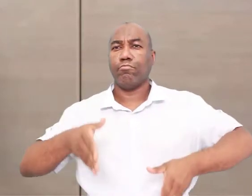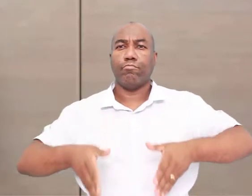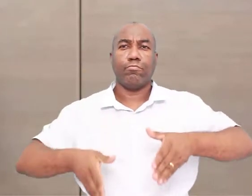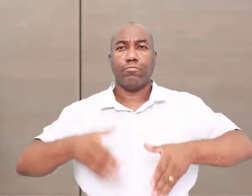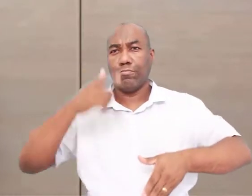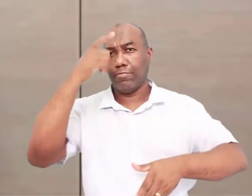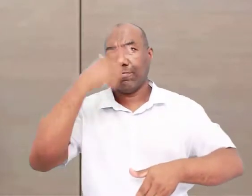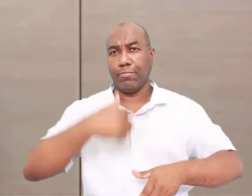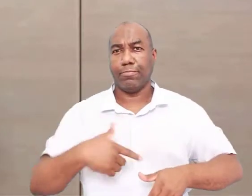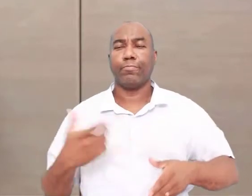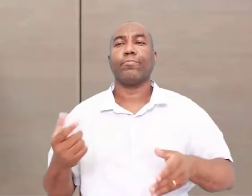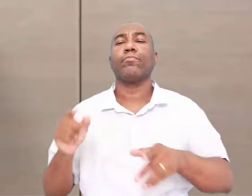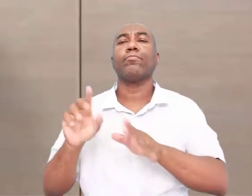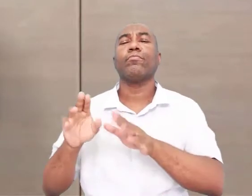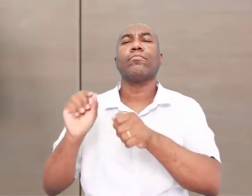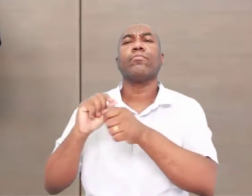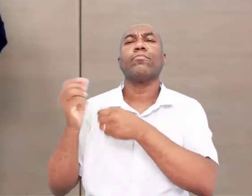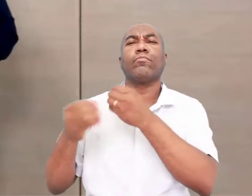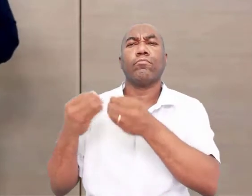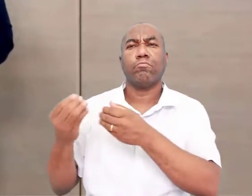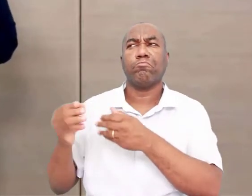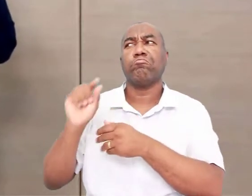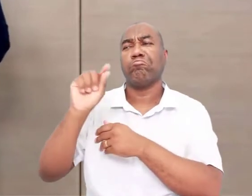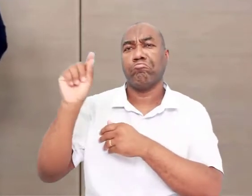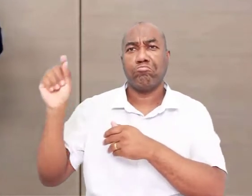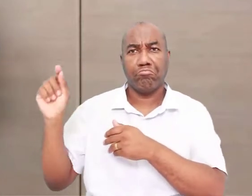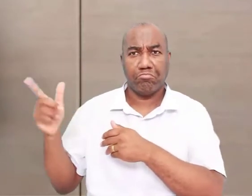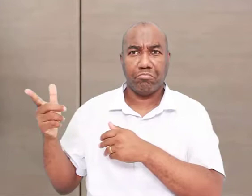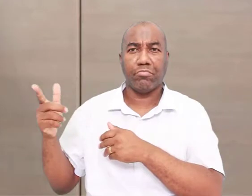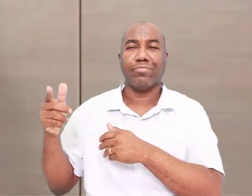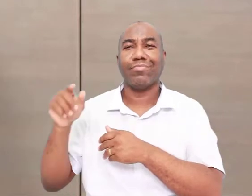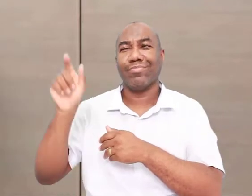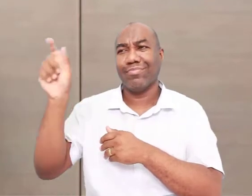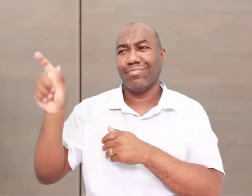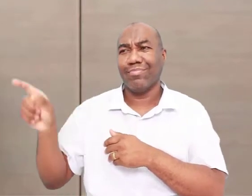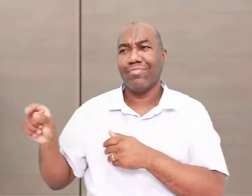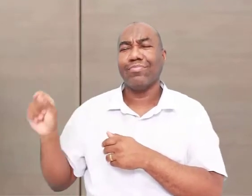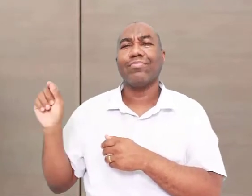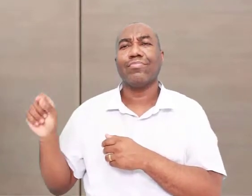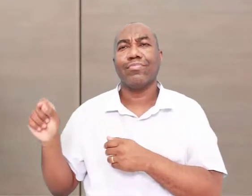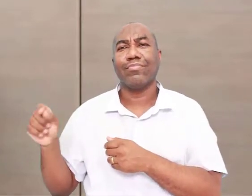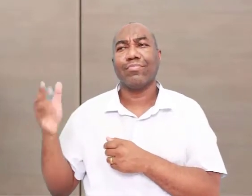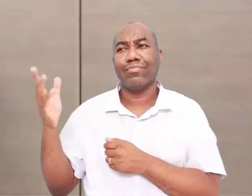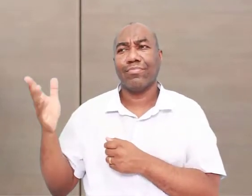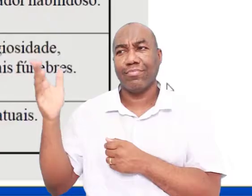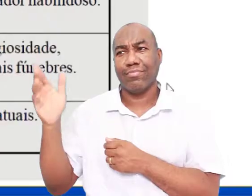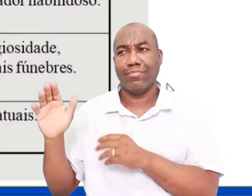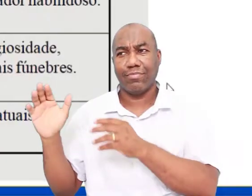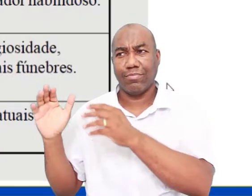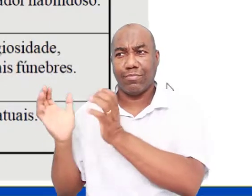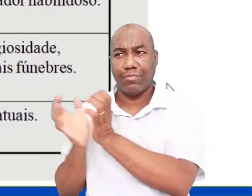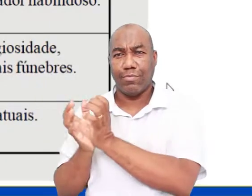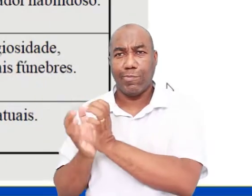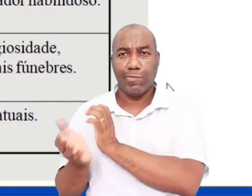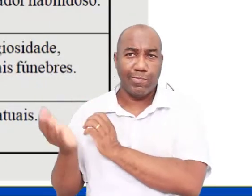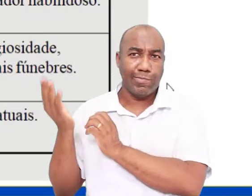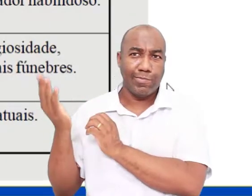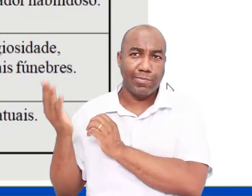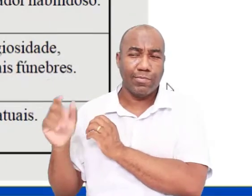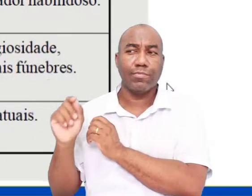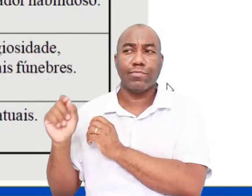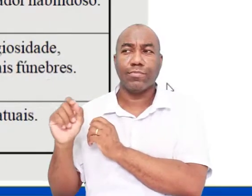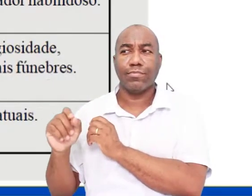hominídeo, a espécie de hominídeo mais antiga que se tem conhecimento é essa daqui, o Australopithecus. Isso daqui, gente,